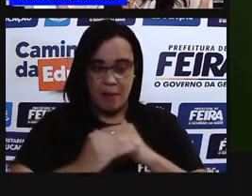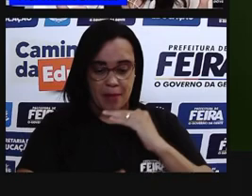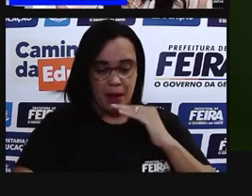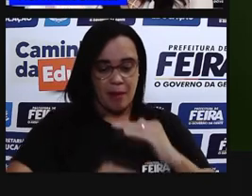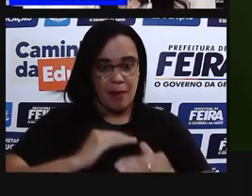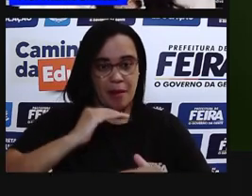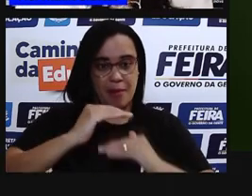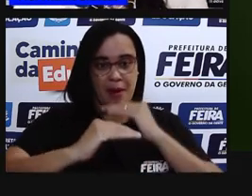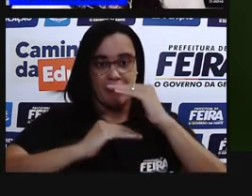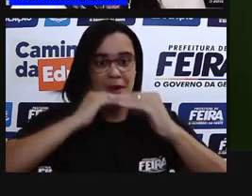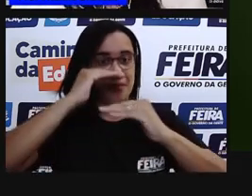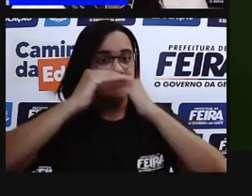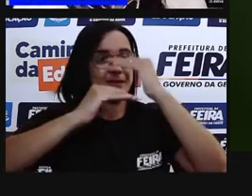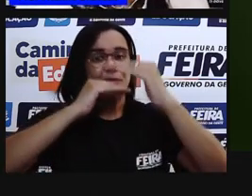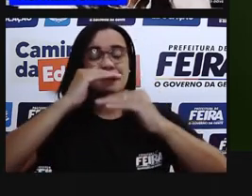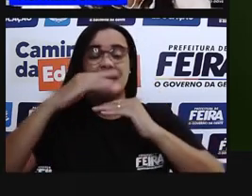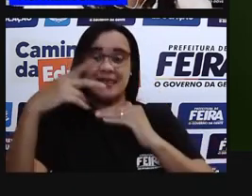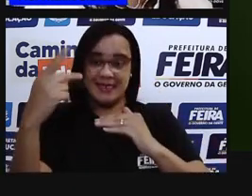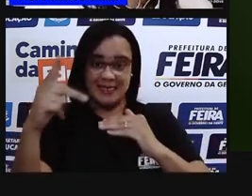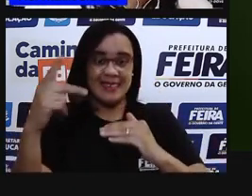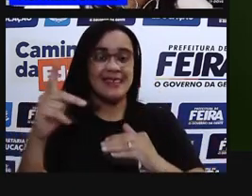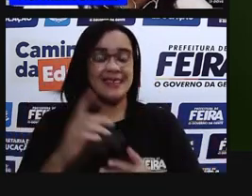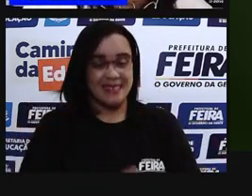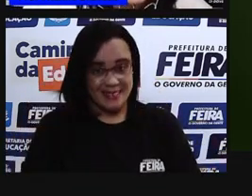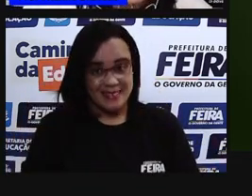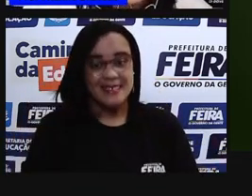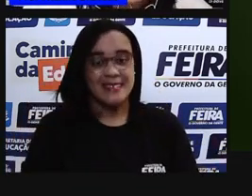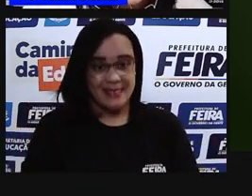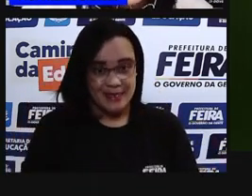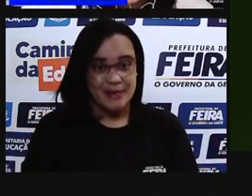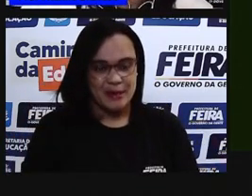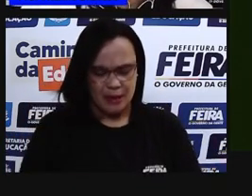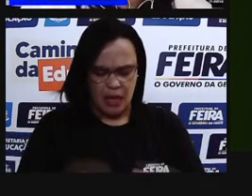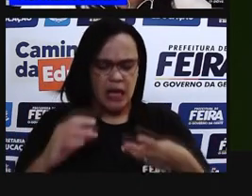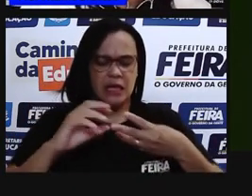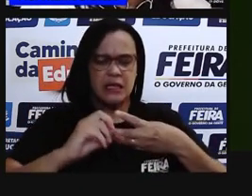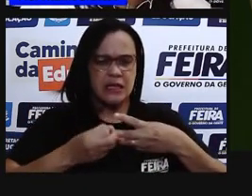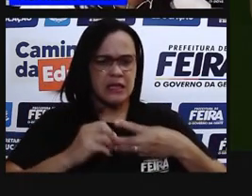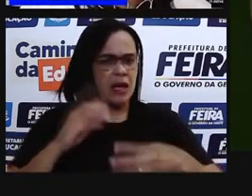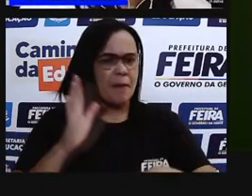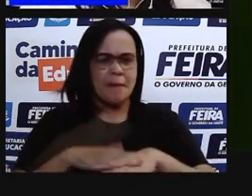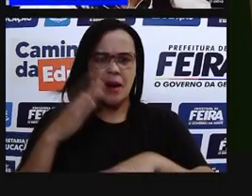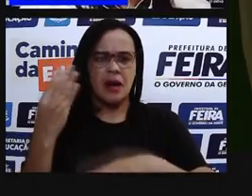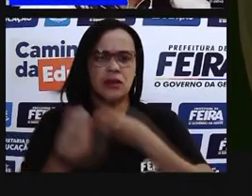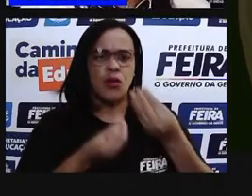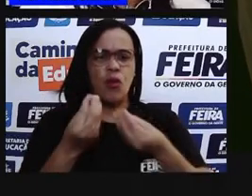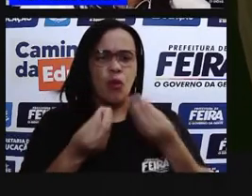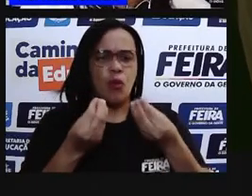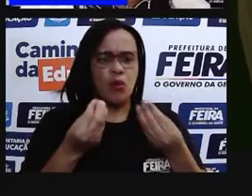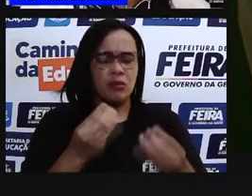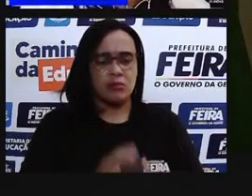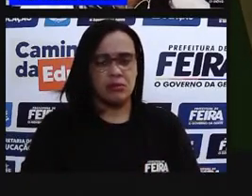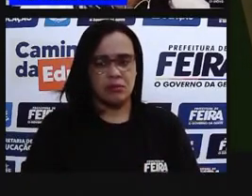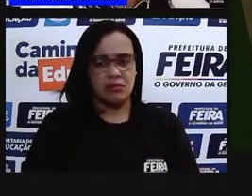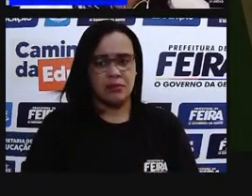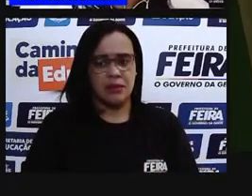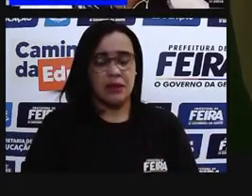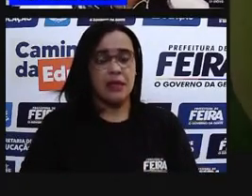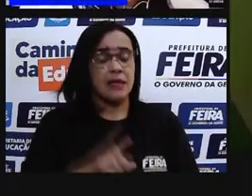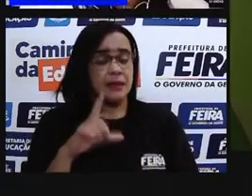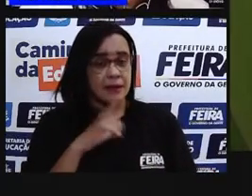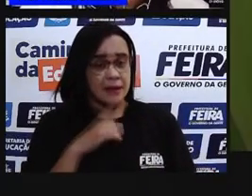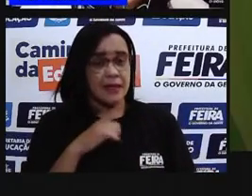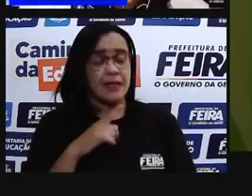até aqui? Pró, e o que tem mais, então, nessa célula? A gente tem o nosso retículo